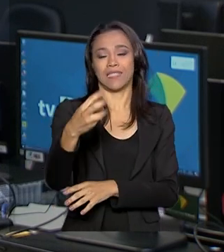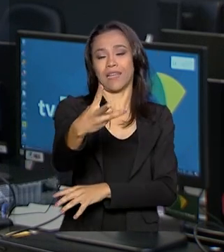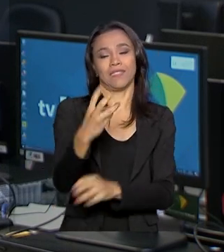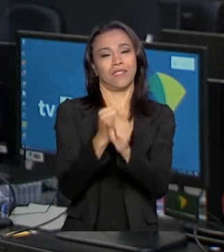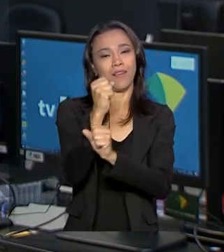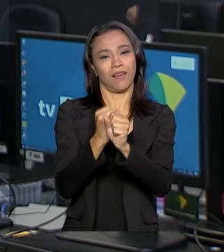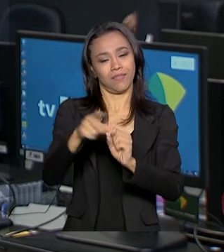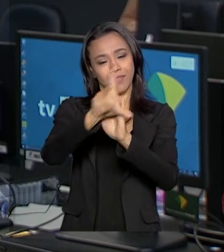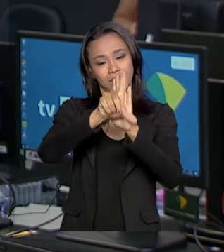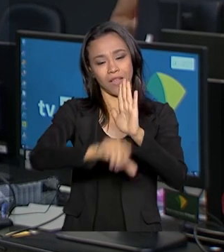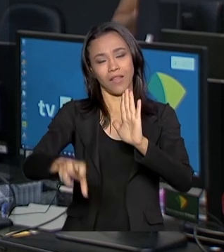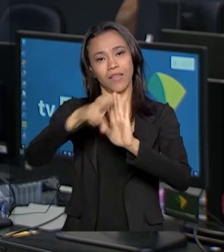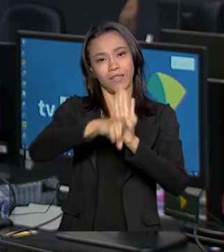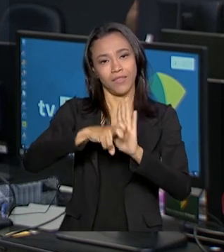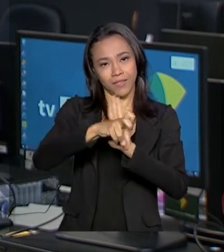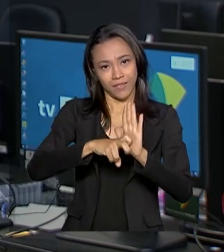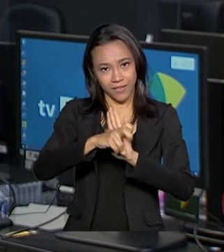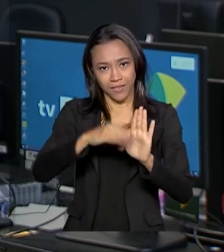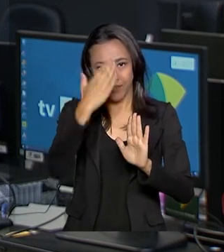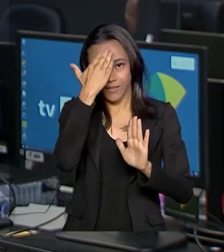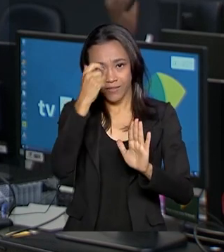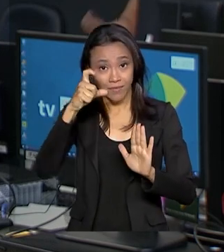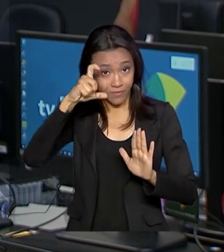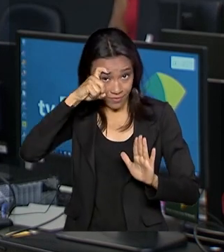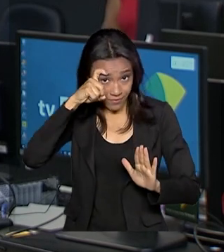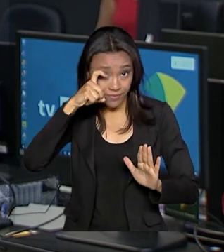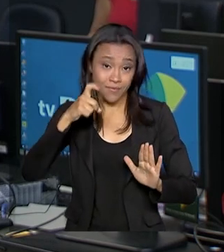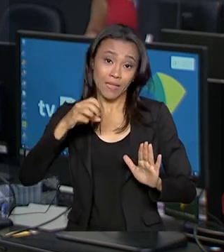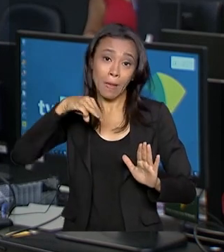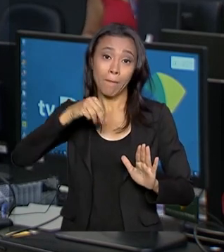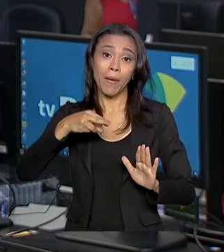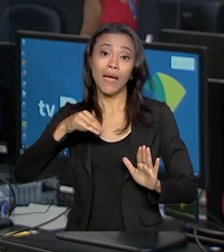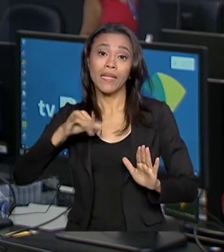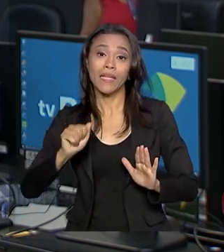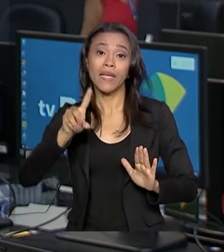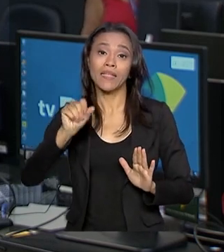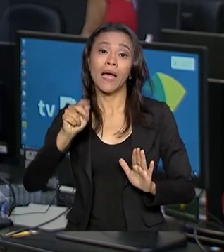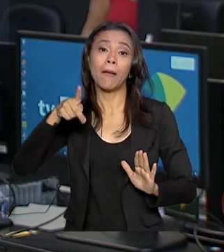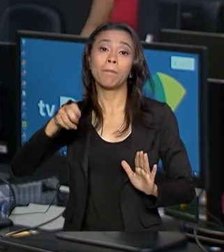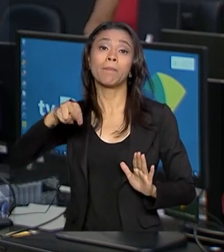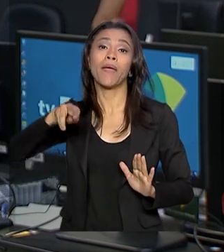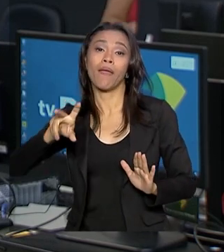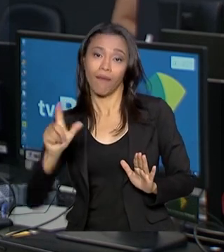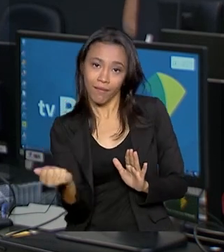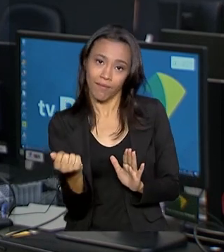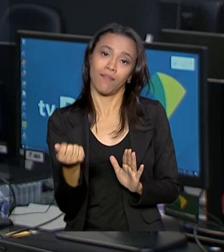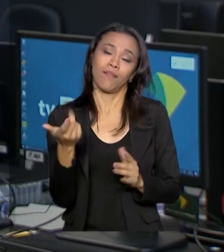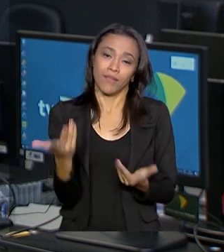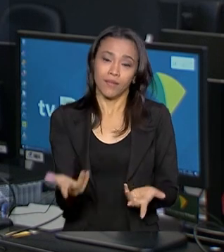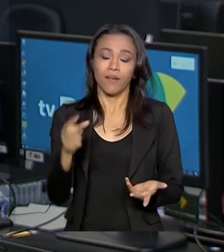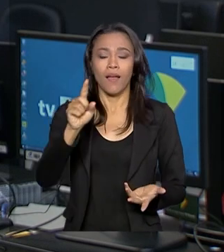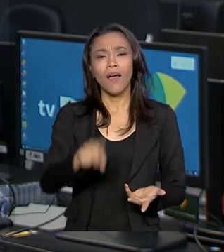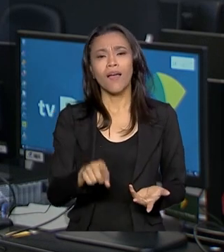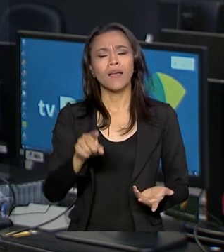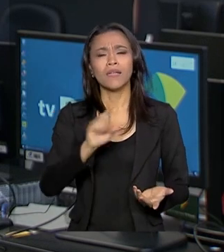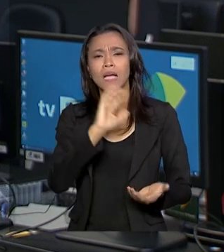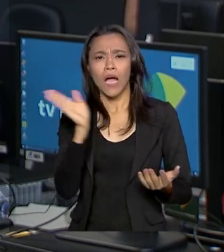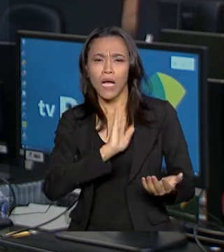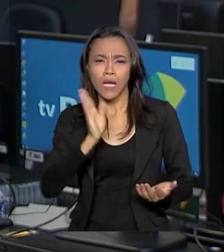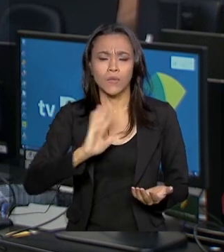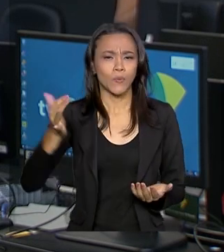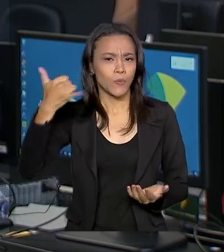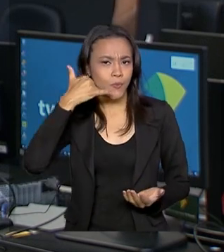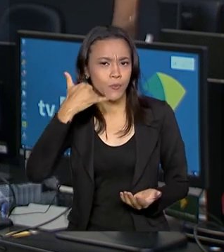Penha, que mudou a maneira pela qual a justiça se posiciona nos casos de violência doméstica, agilizando o atendimento e